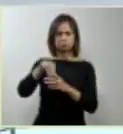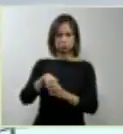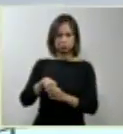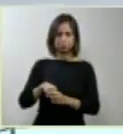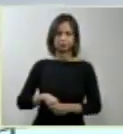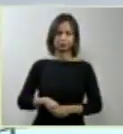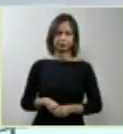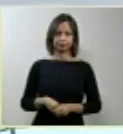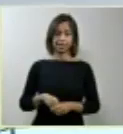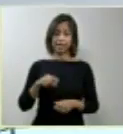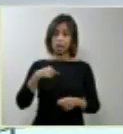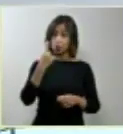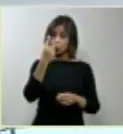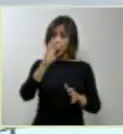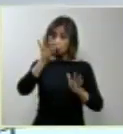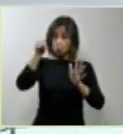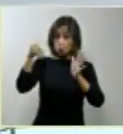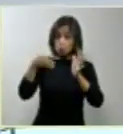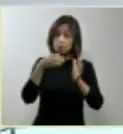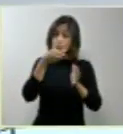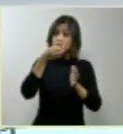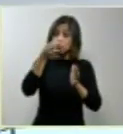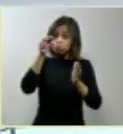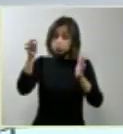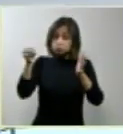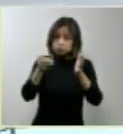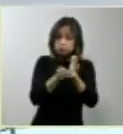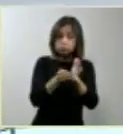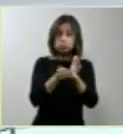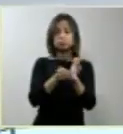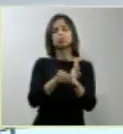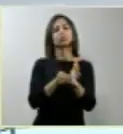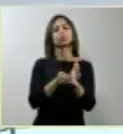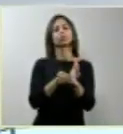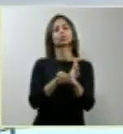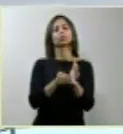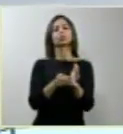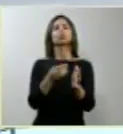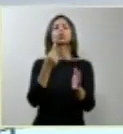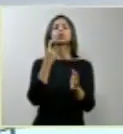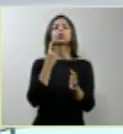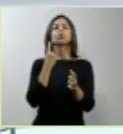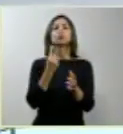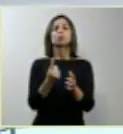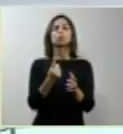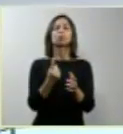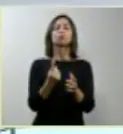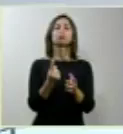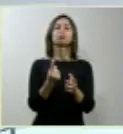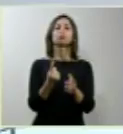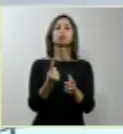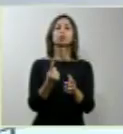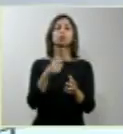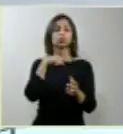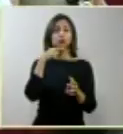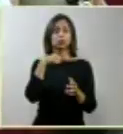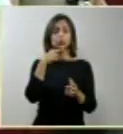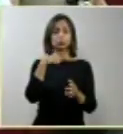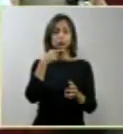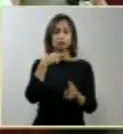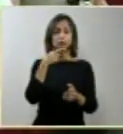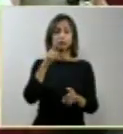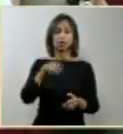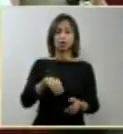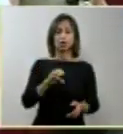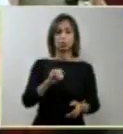uma... Enfatizaria um pouco mais uma questão, que é a questão do óbito fetal.